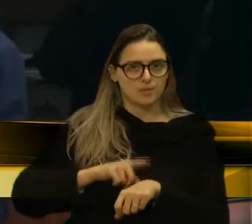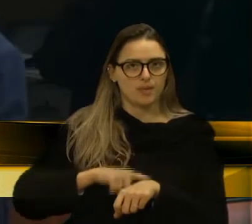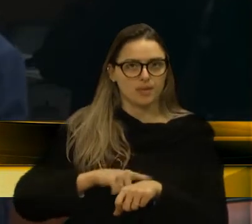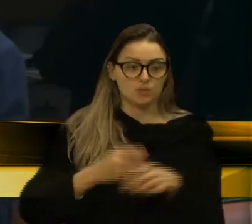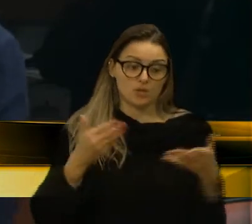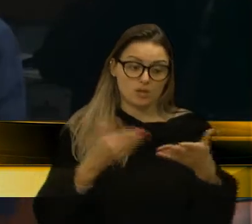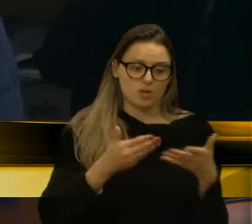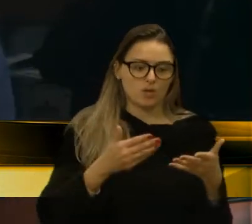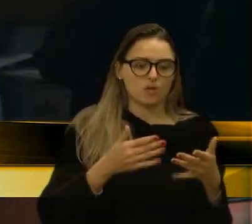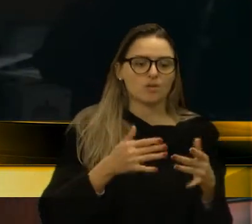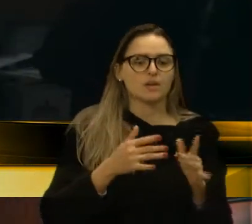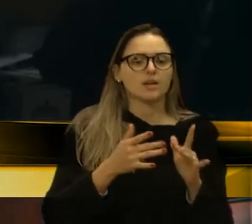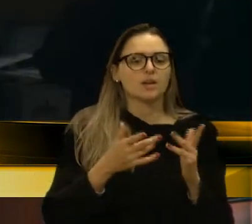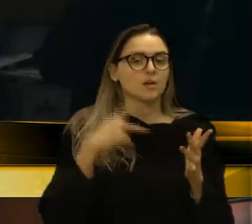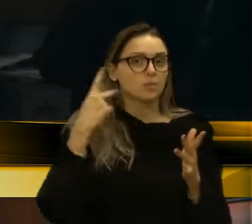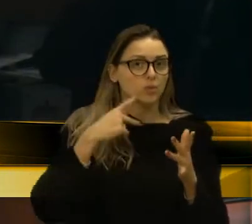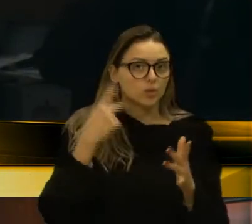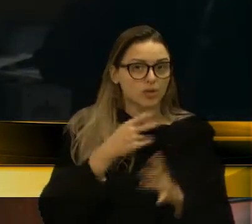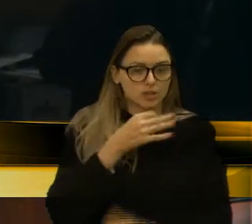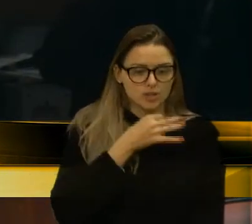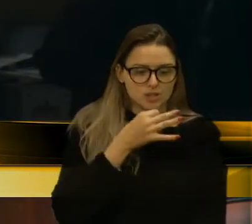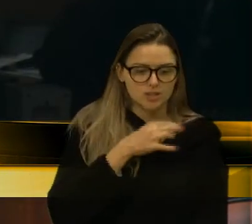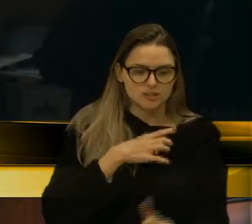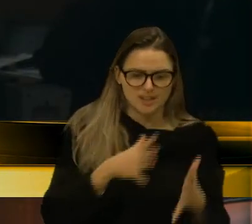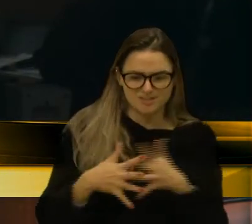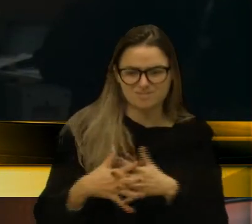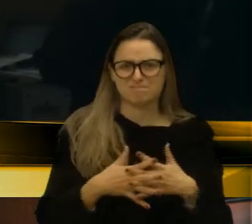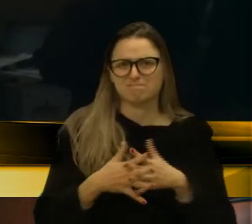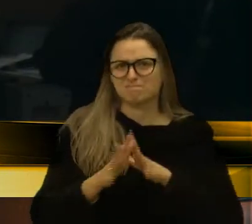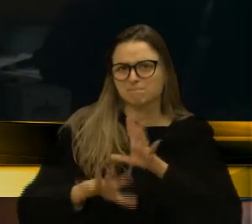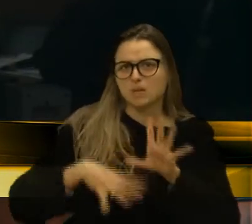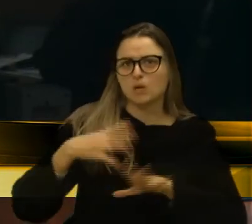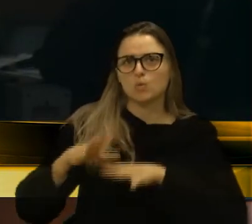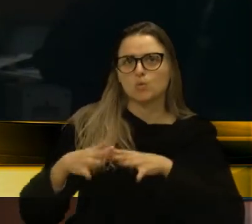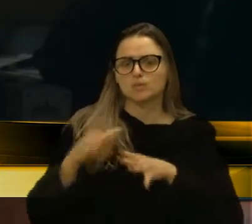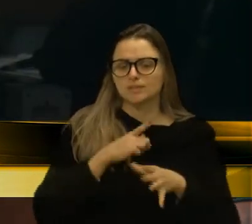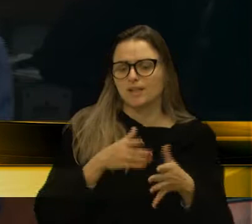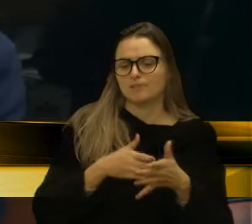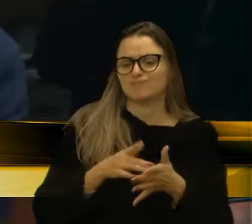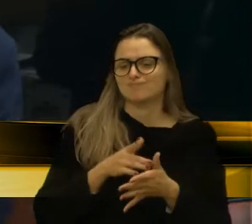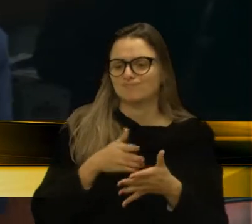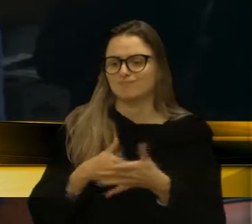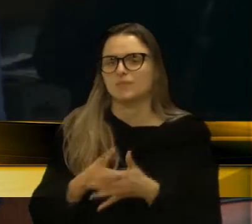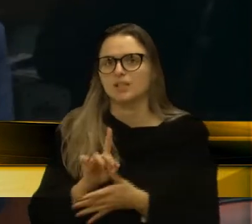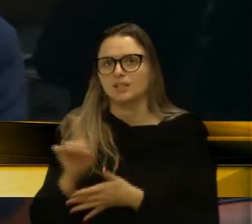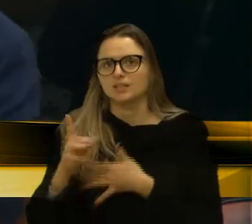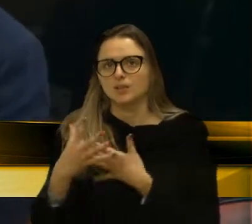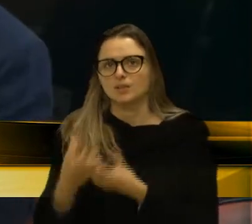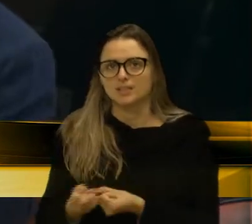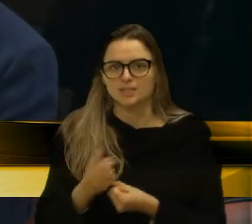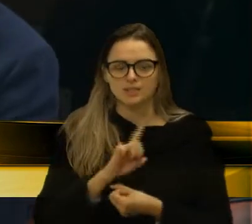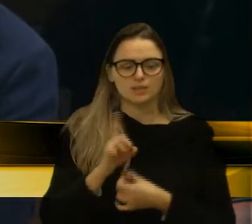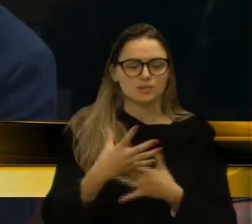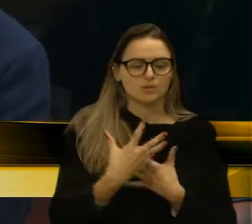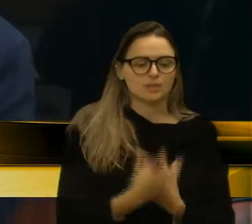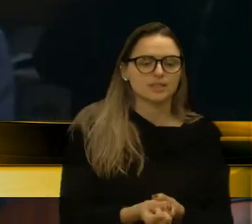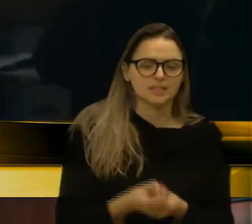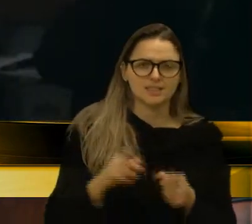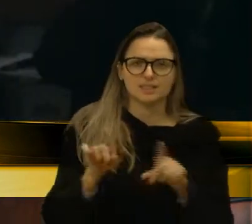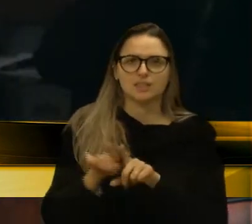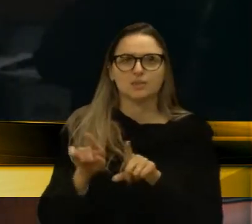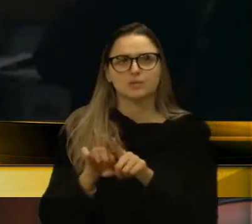política caxiense traz tantos confrontos, tantos confrontos, tanta negatividade, tanto